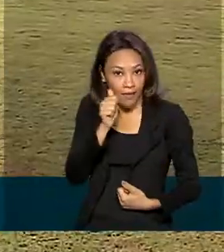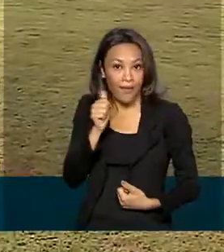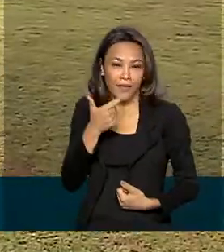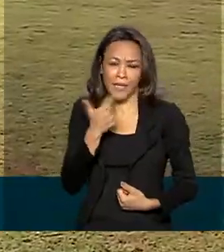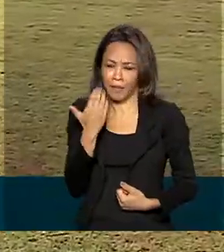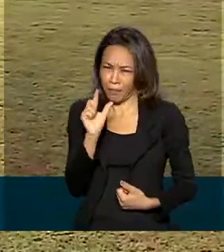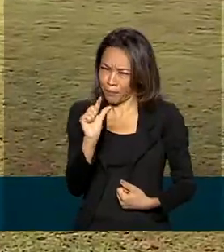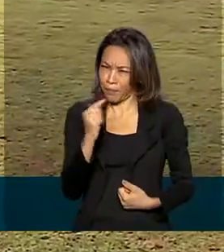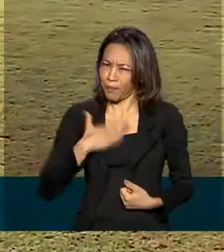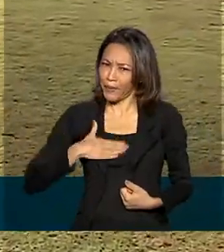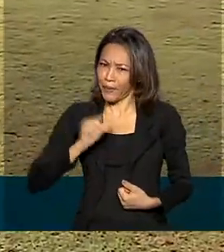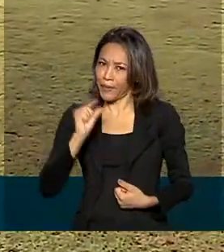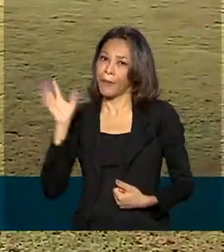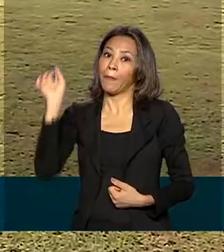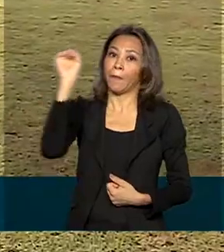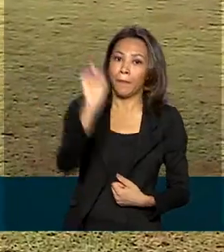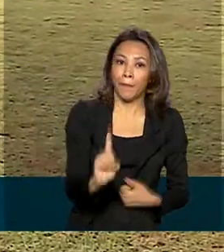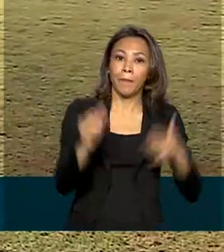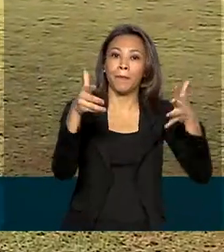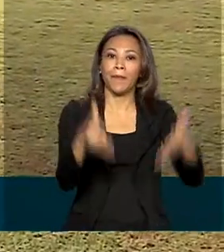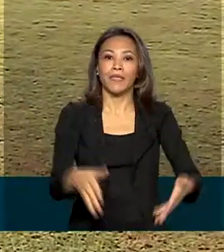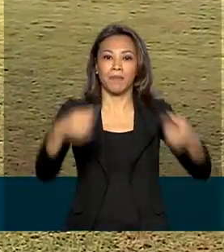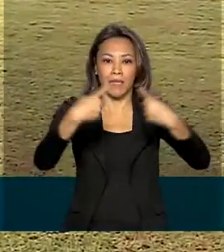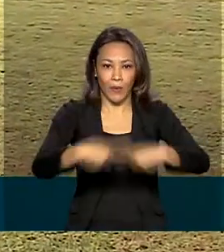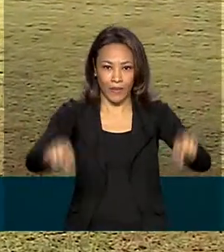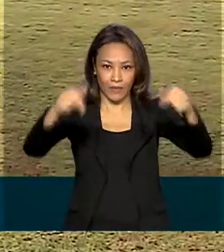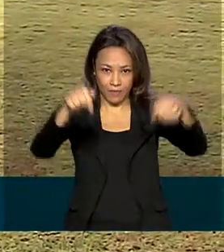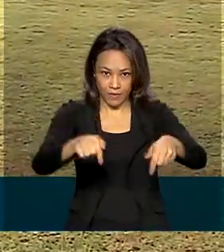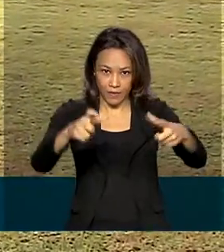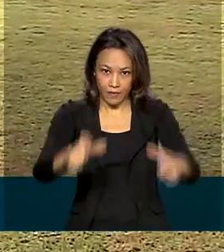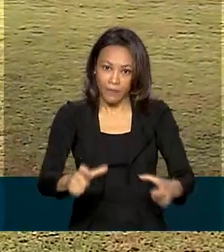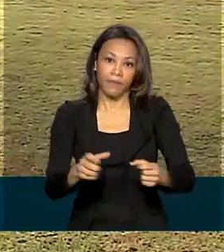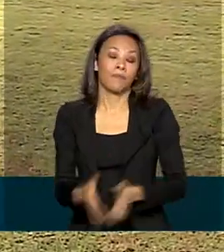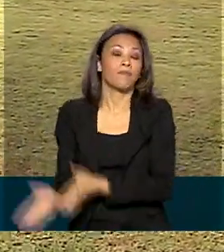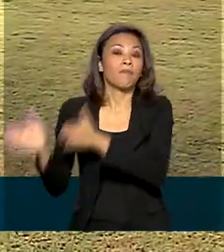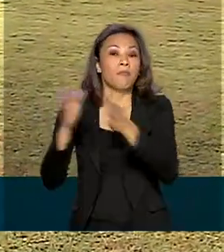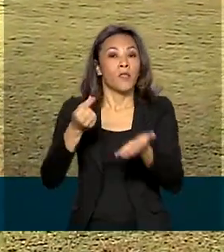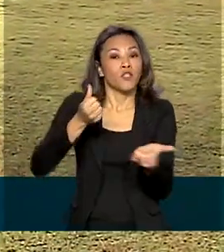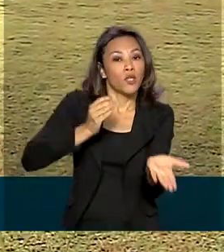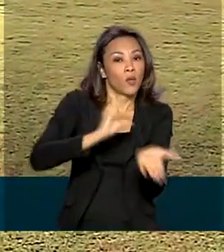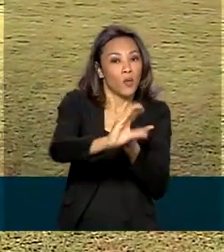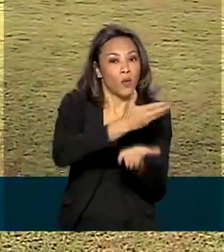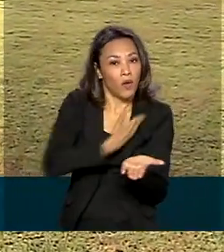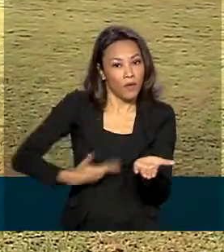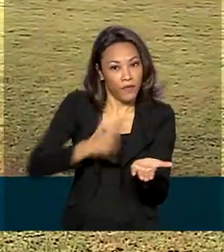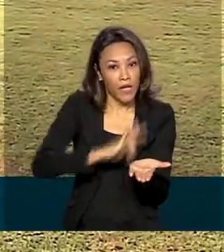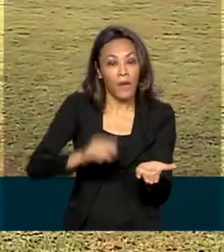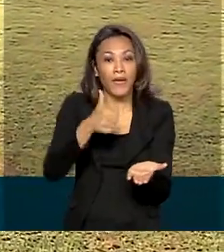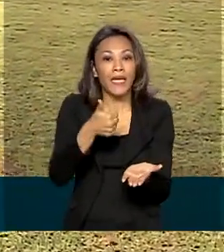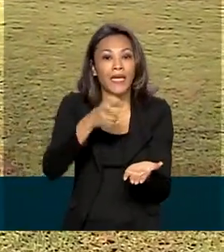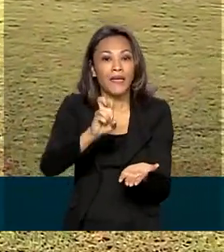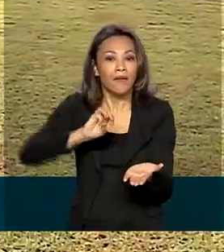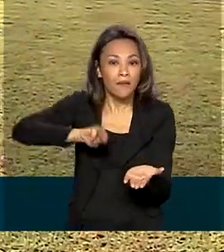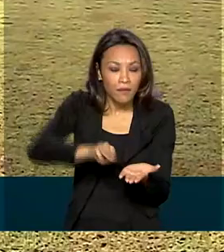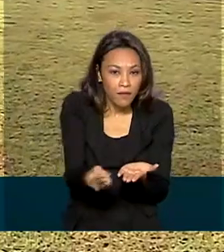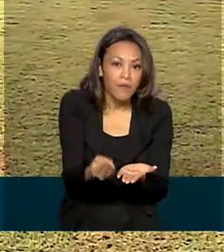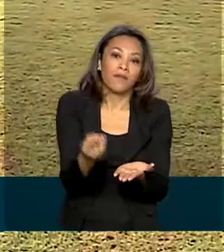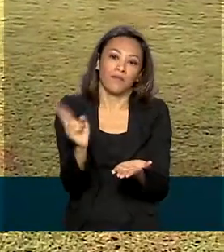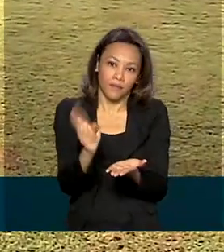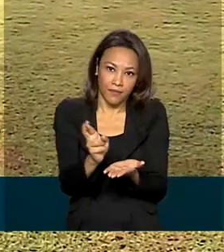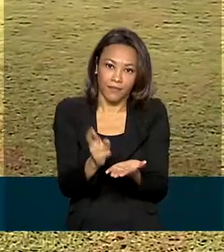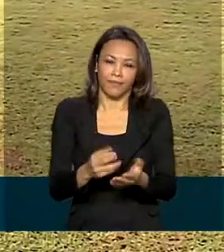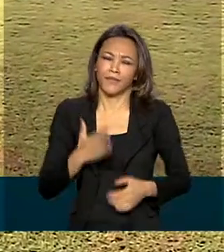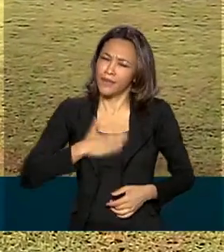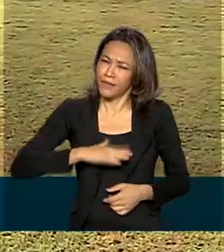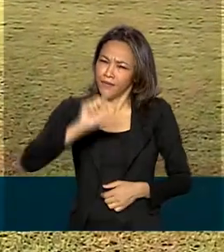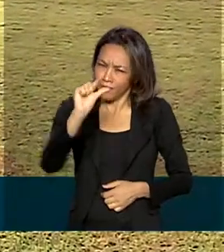dessa cerimônia de inauguração. O investimento do governo federal é de 15 milhões de reais. E